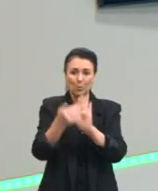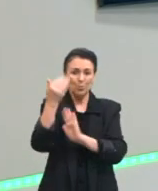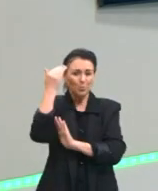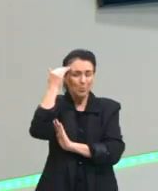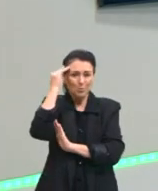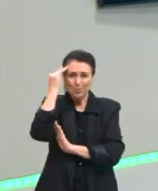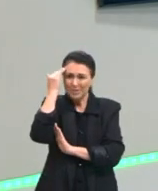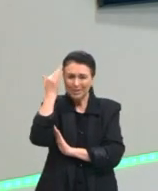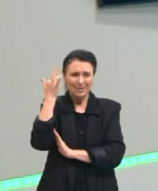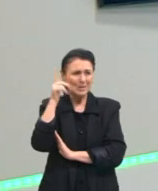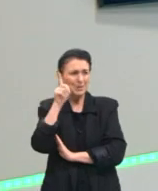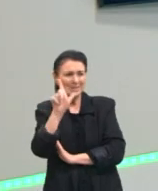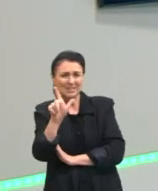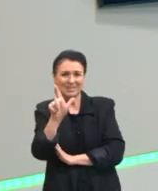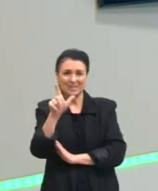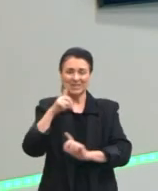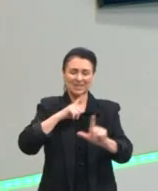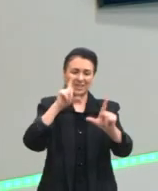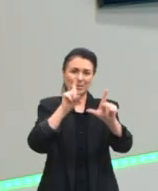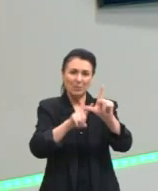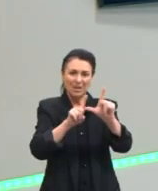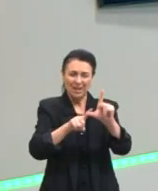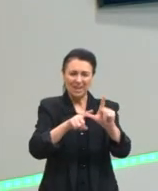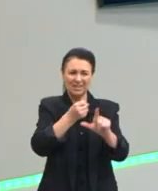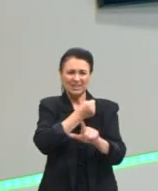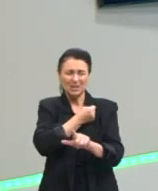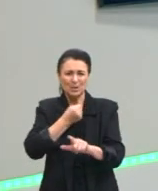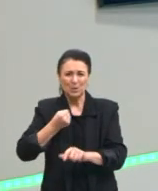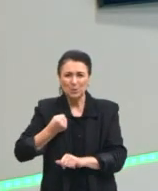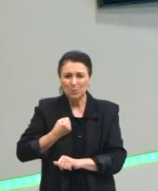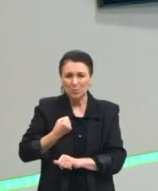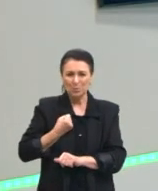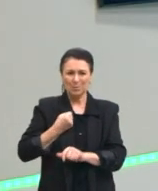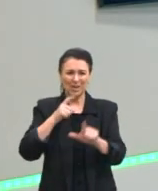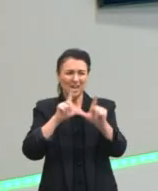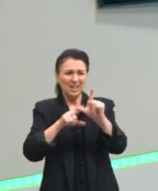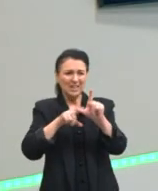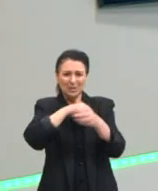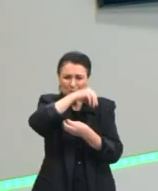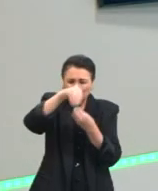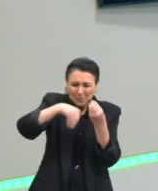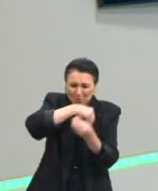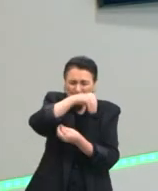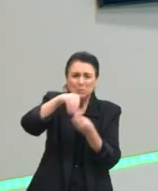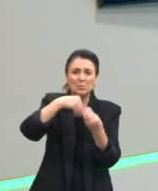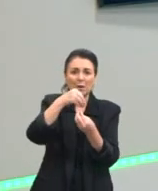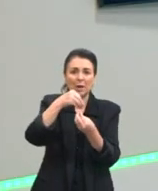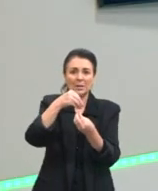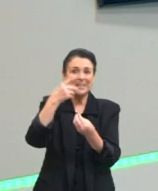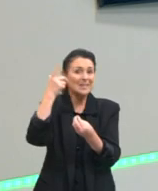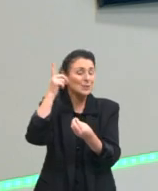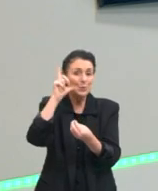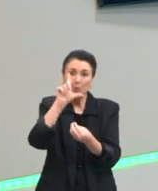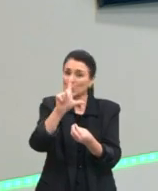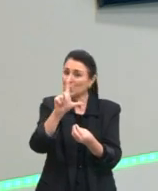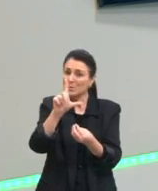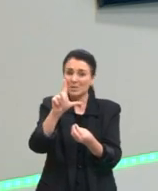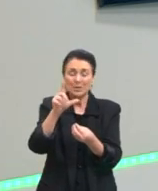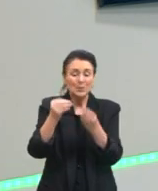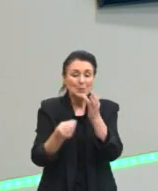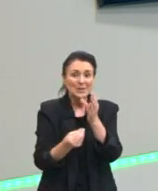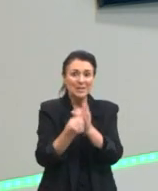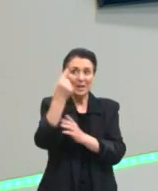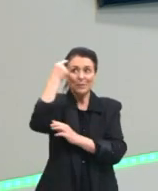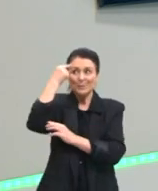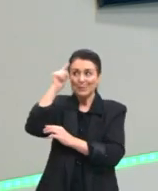por exemplo, que eu troquei uma letra por número ou que as letras ali estão embaralhadas, eu não vou conseguir chegar na significação final